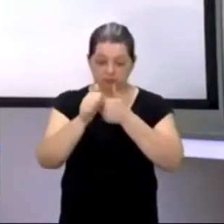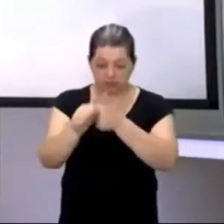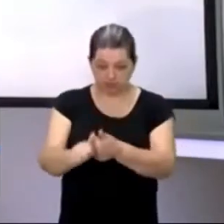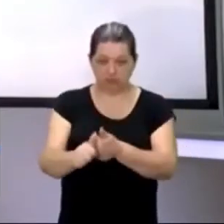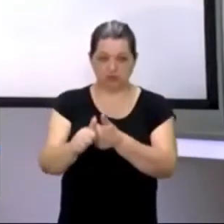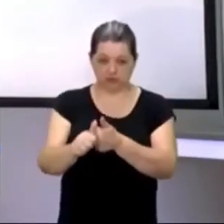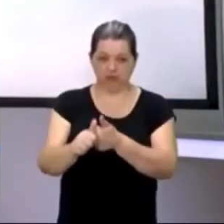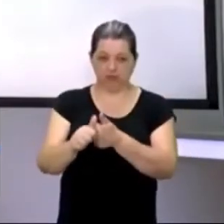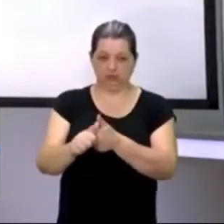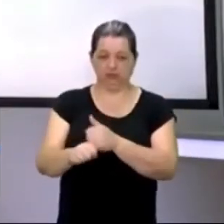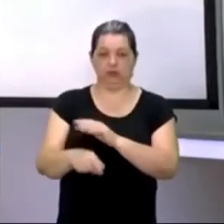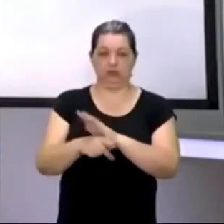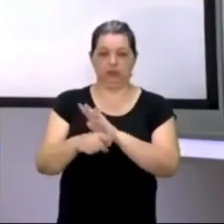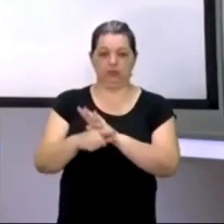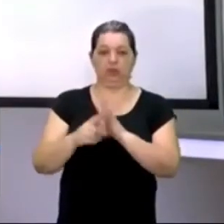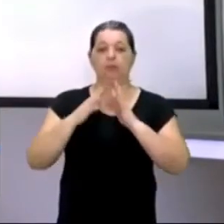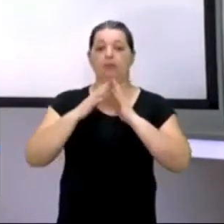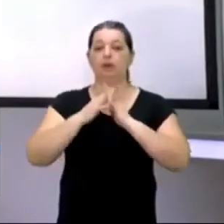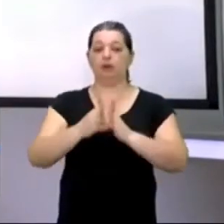muito complexo,